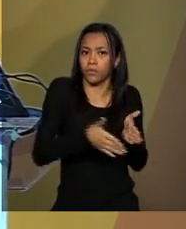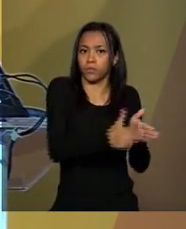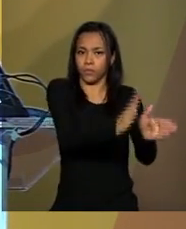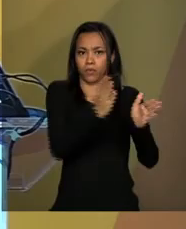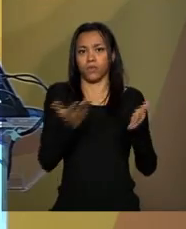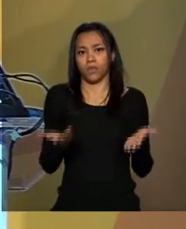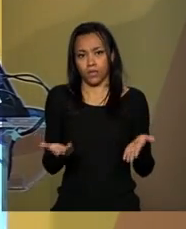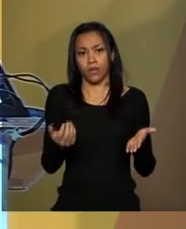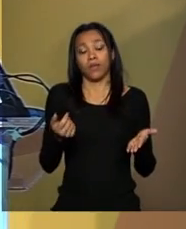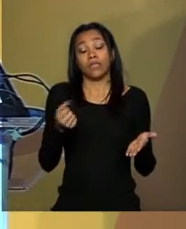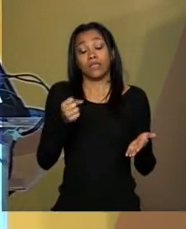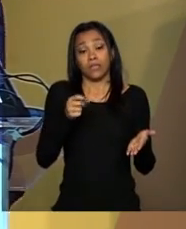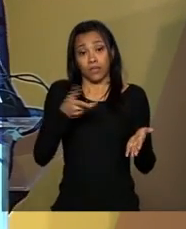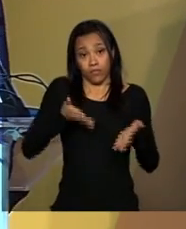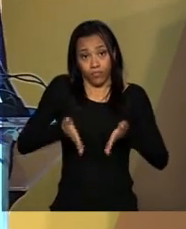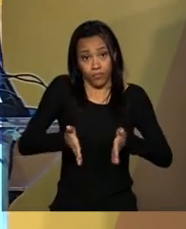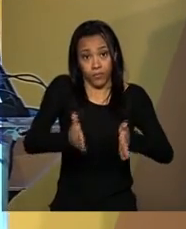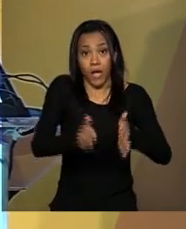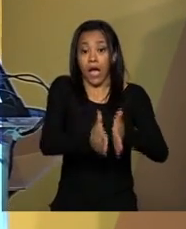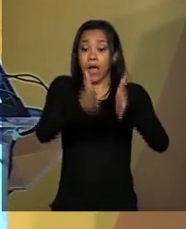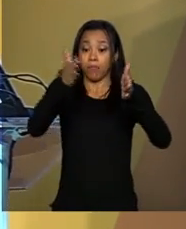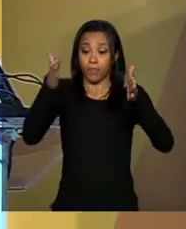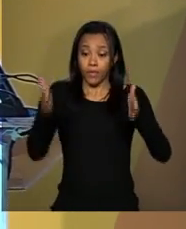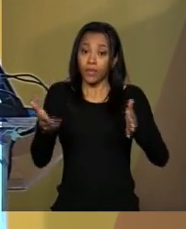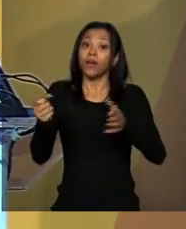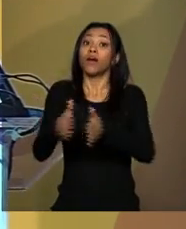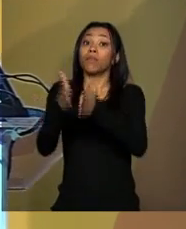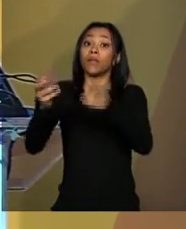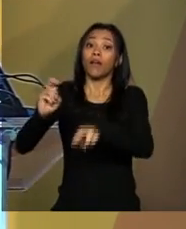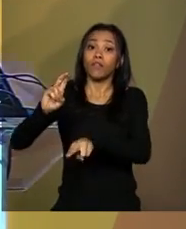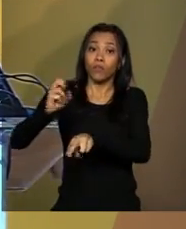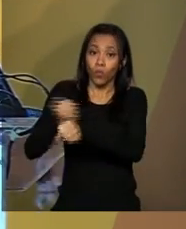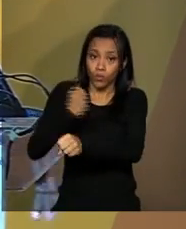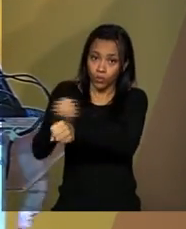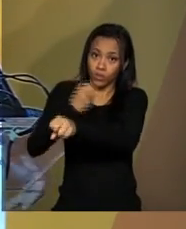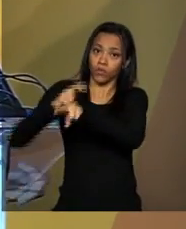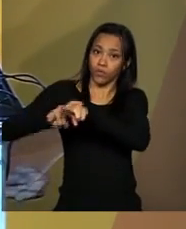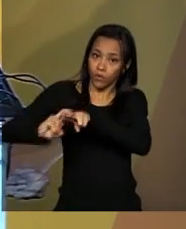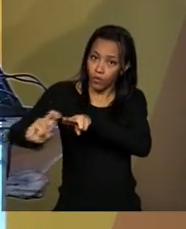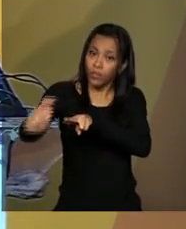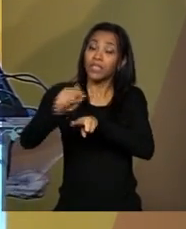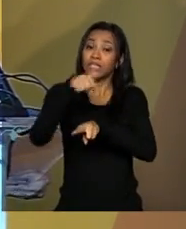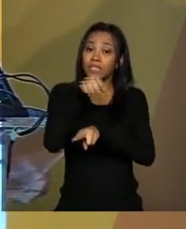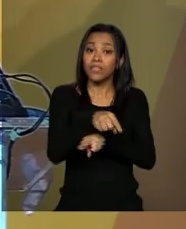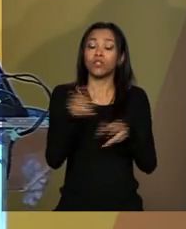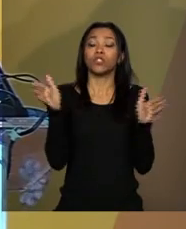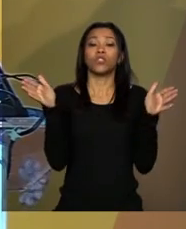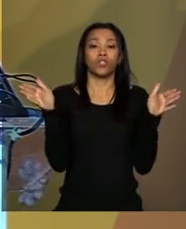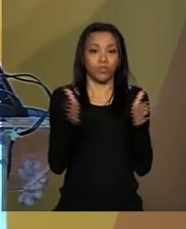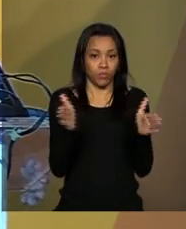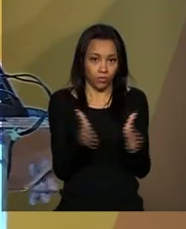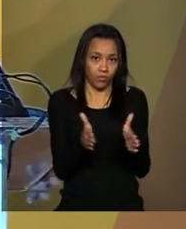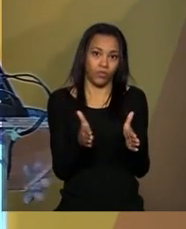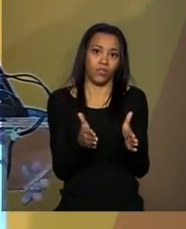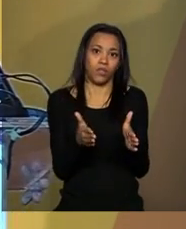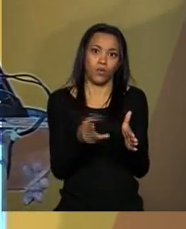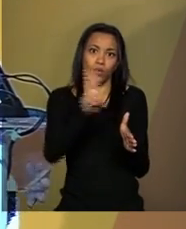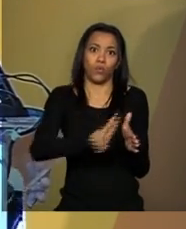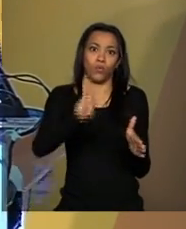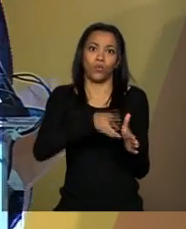rodovias ampliando as ferrovias diminui a pressão sobre nós.